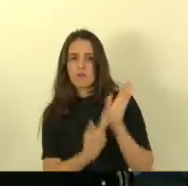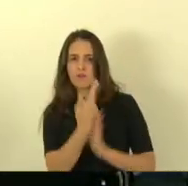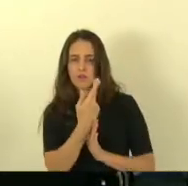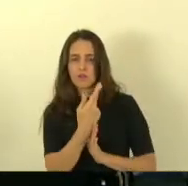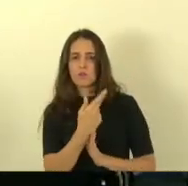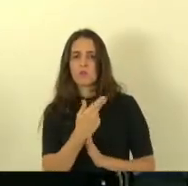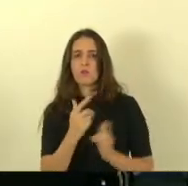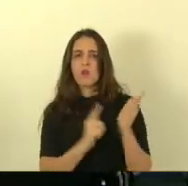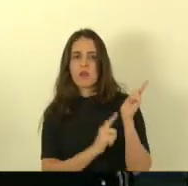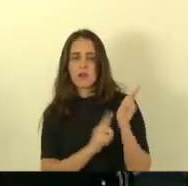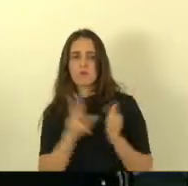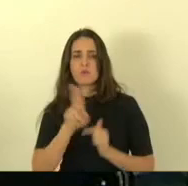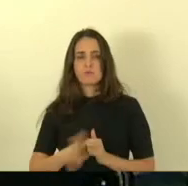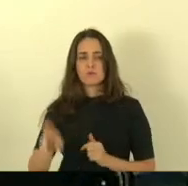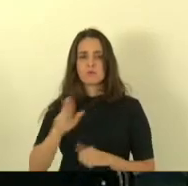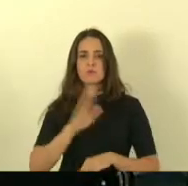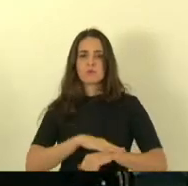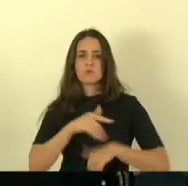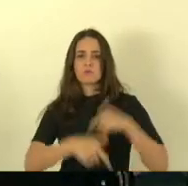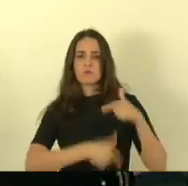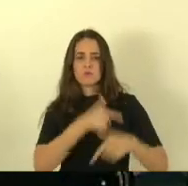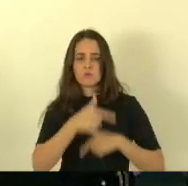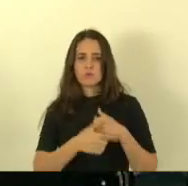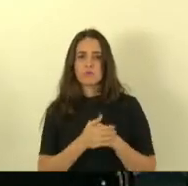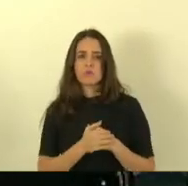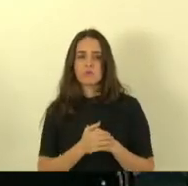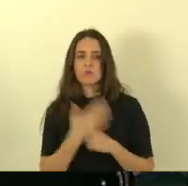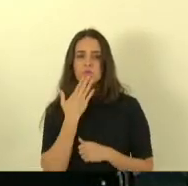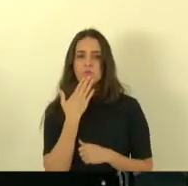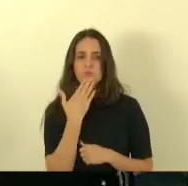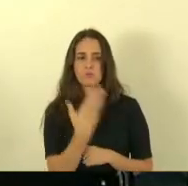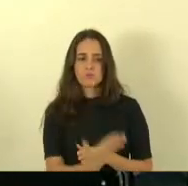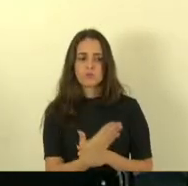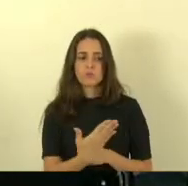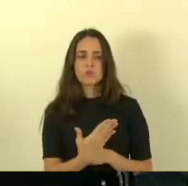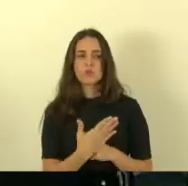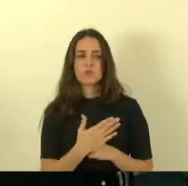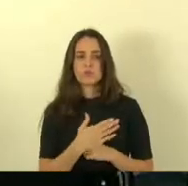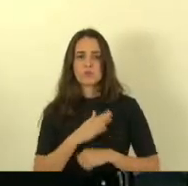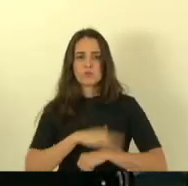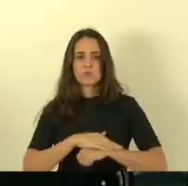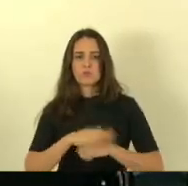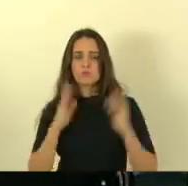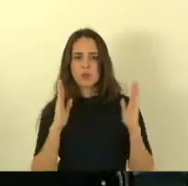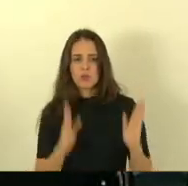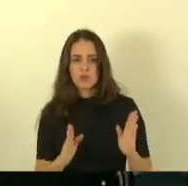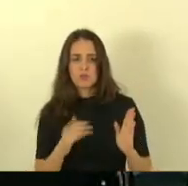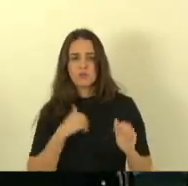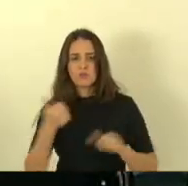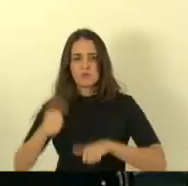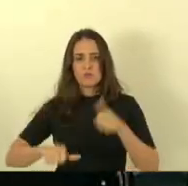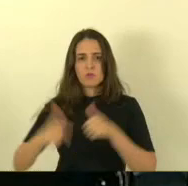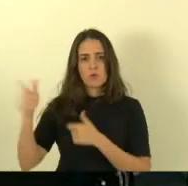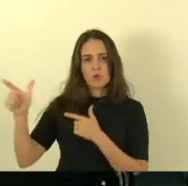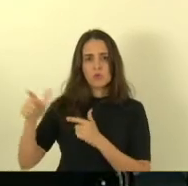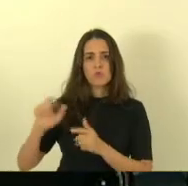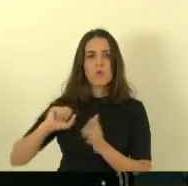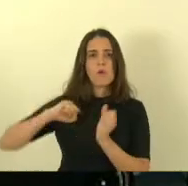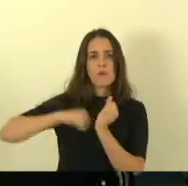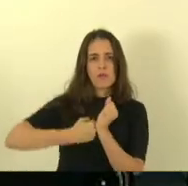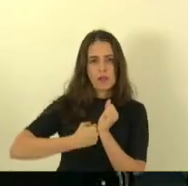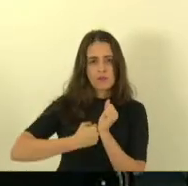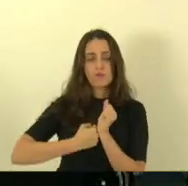utilizadas por eles em tempo de serviço com o pedido do prazo pelo deputado Mazinho dos Anjos a apreciação das outras matérias fica